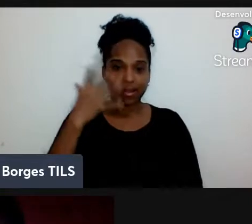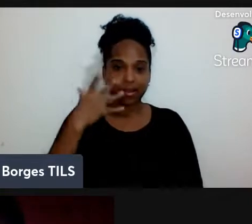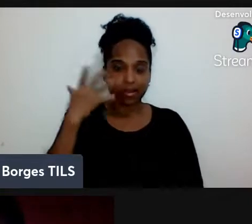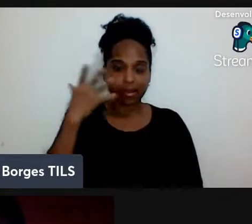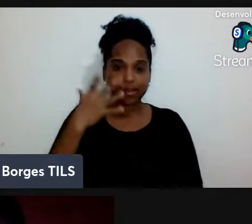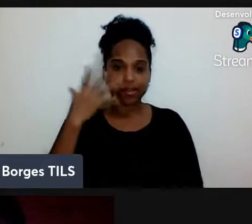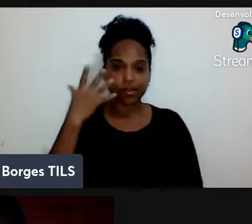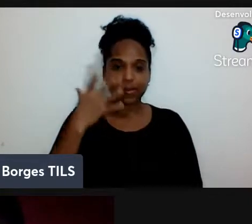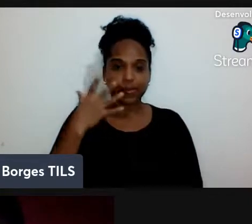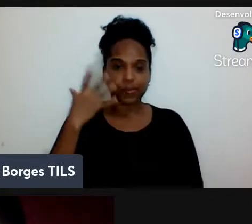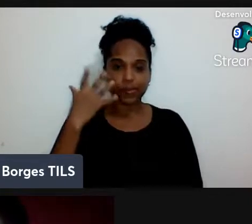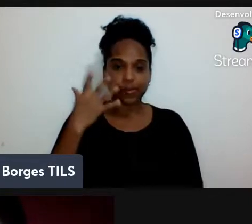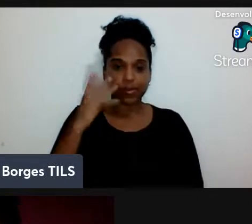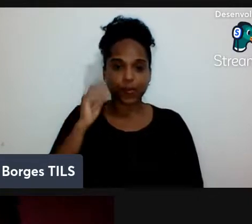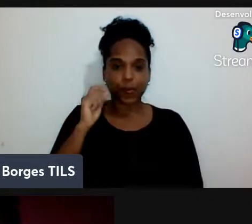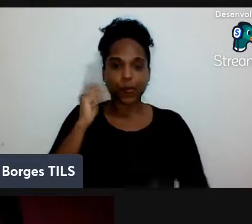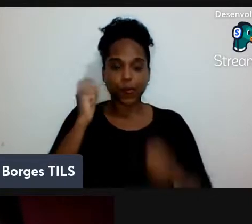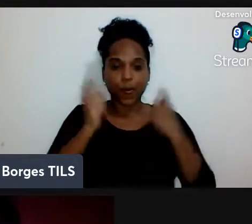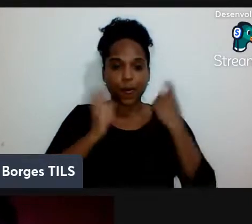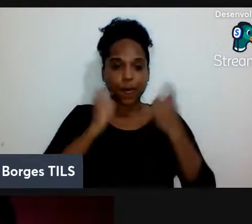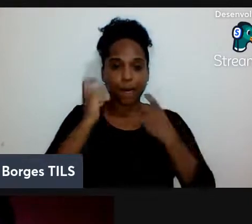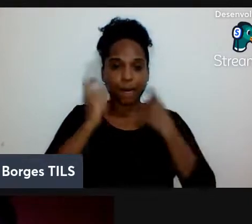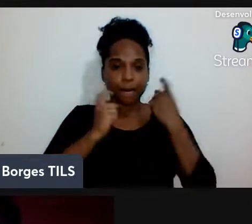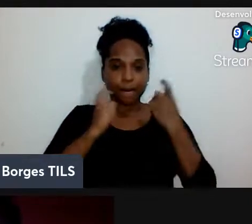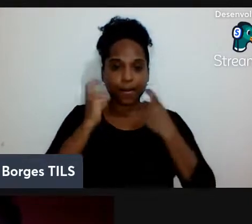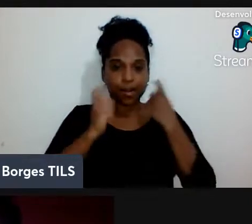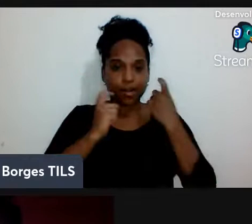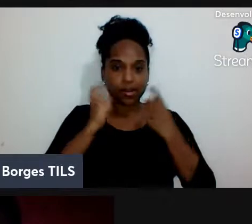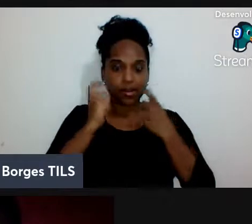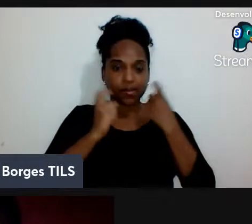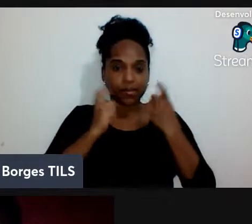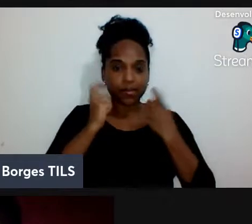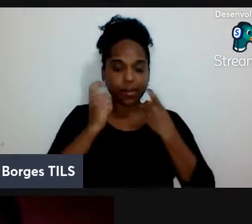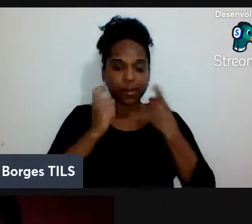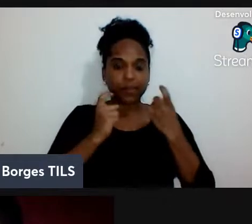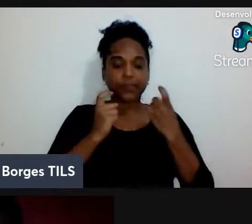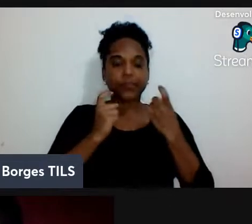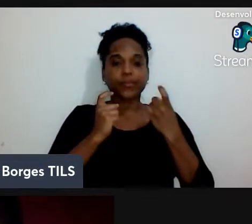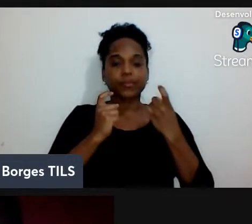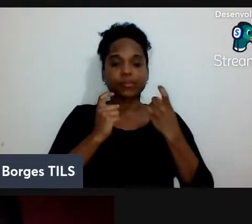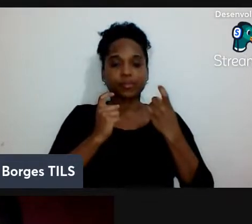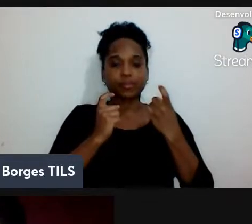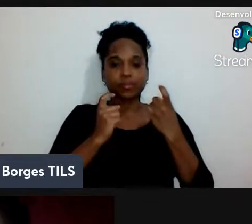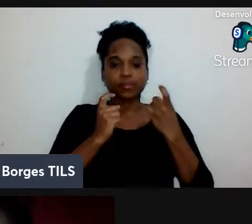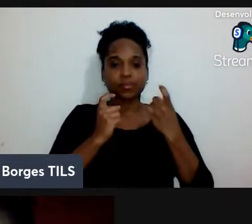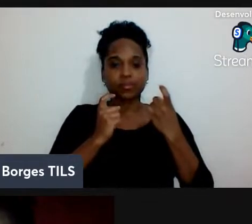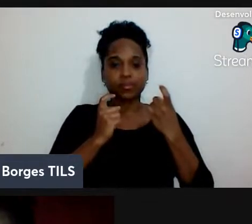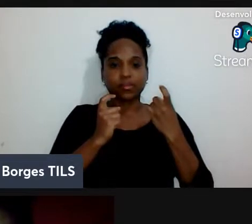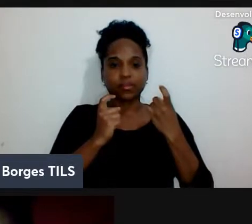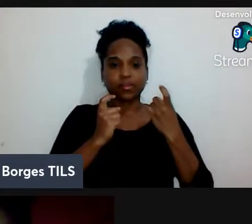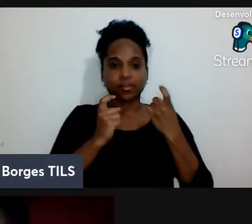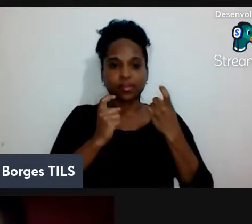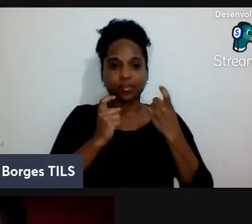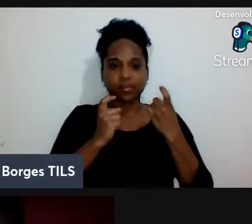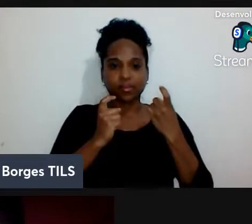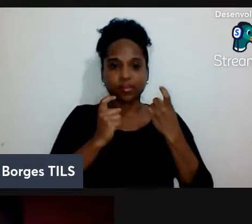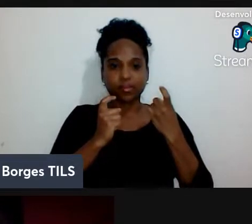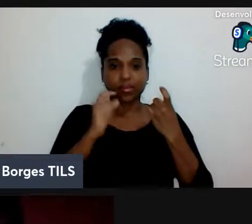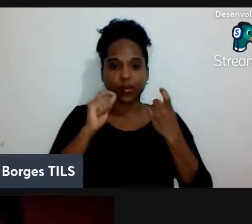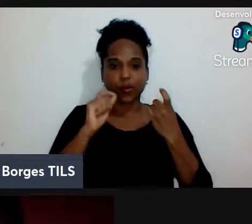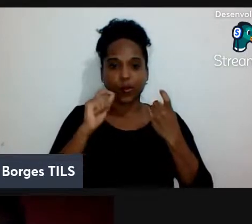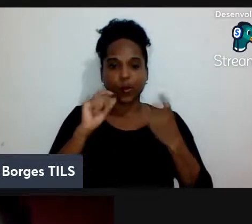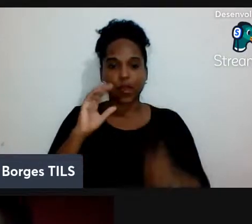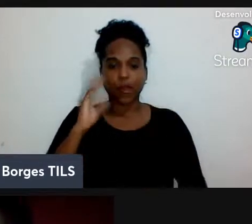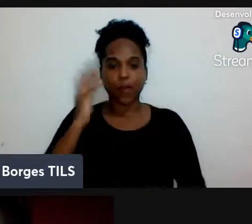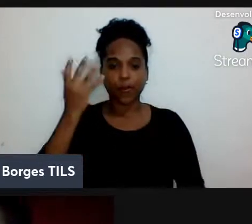pra uma preocupação não uma preocupação não uma reflexão que eu tive outro dia que é pelo menos que é o que acontece conosco